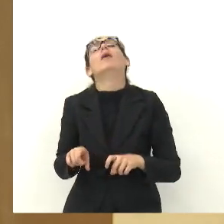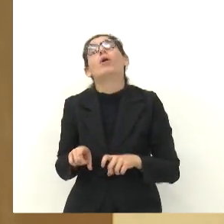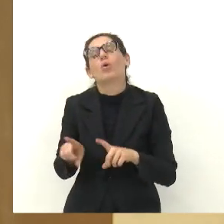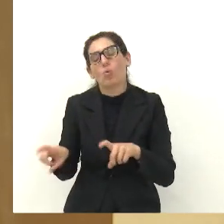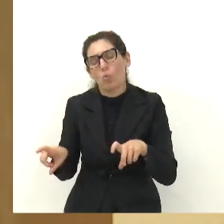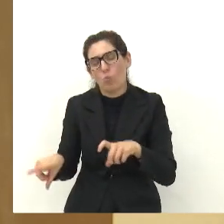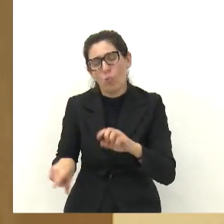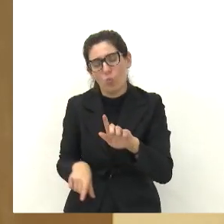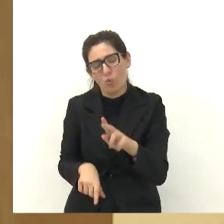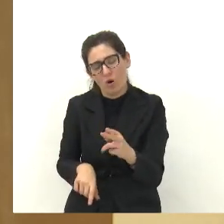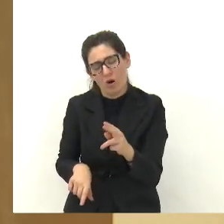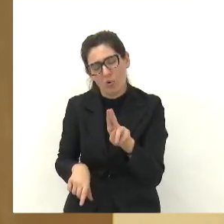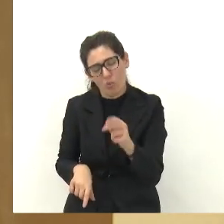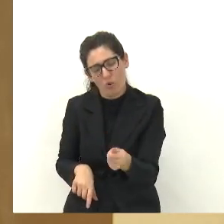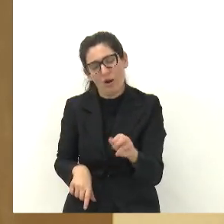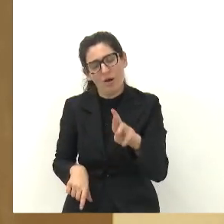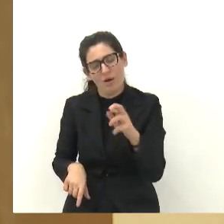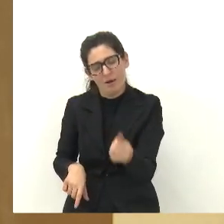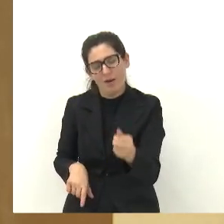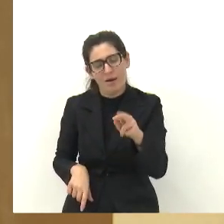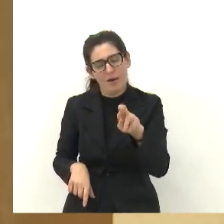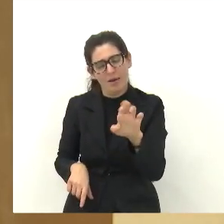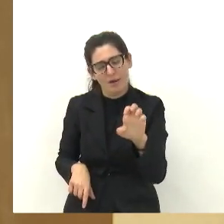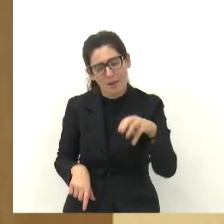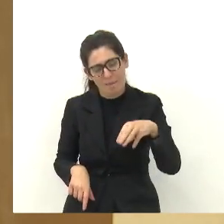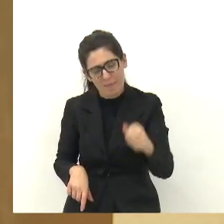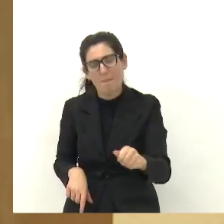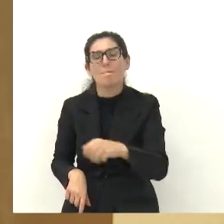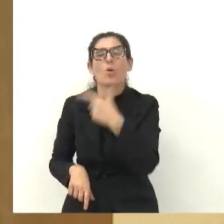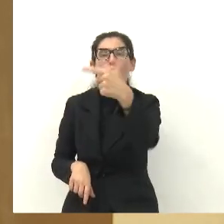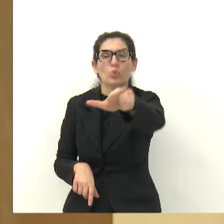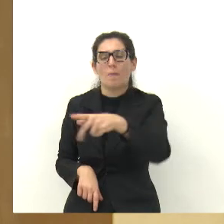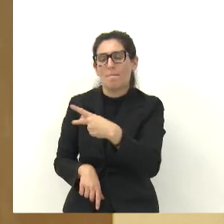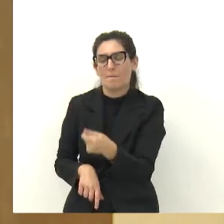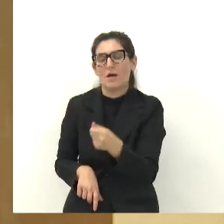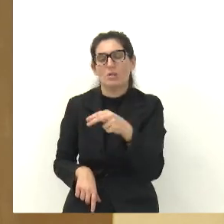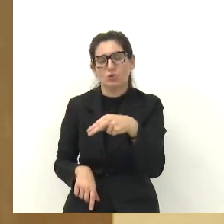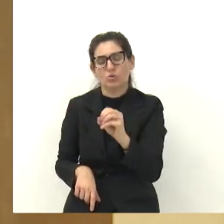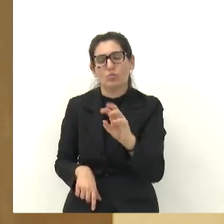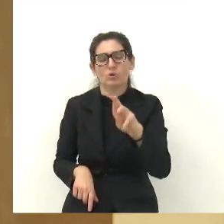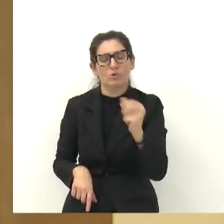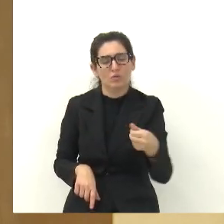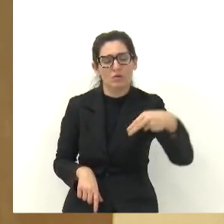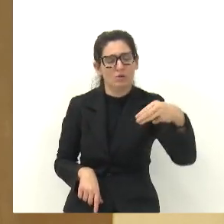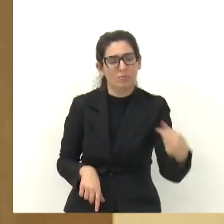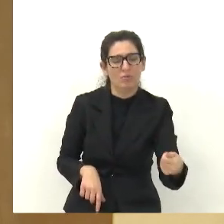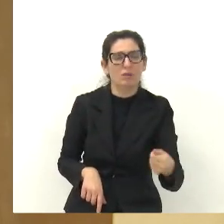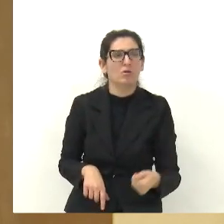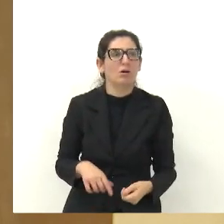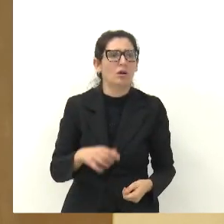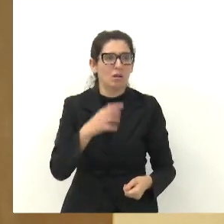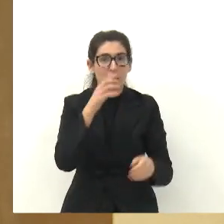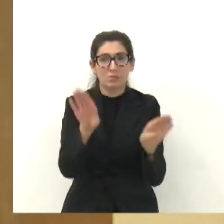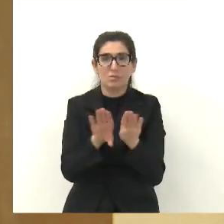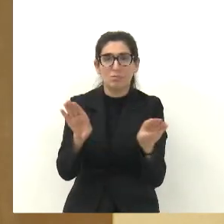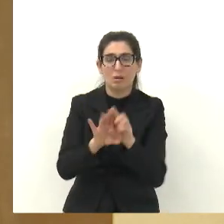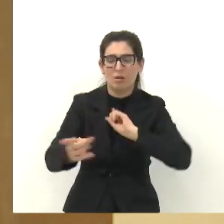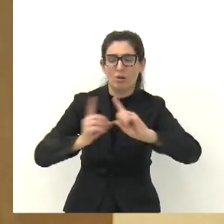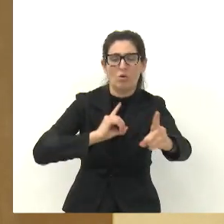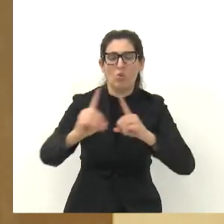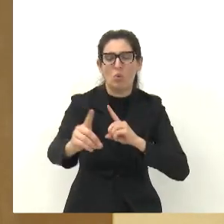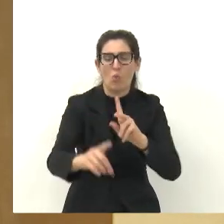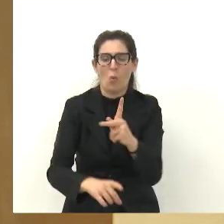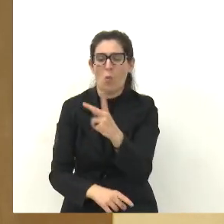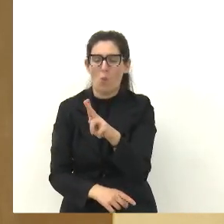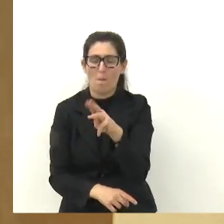abriu aquela erosão violenta, vocês estavam lá, resolveram o problema, resolveram lá no Chacos e Guararema, e estão resolvendo aí no Humberto Castelo Branco. Com a